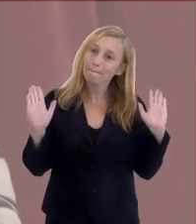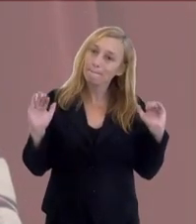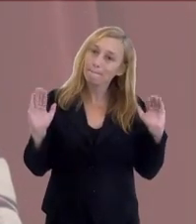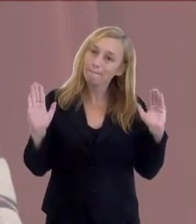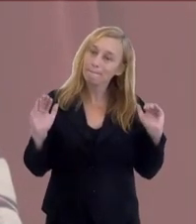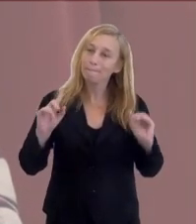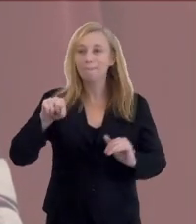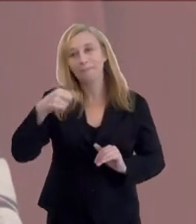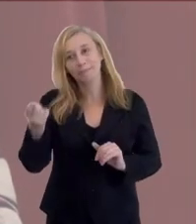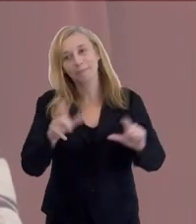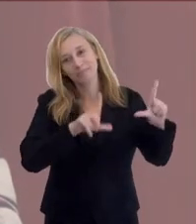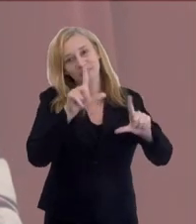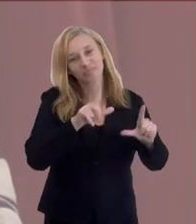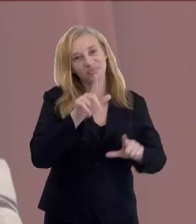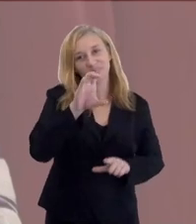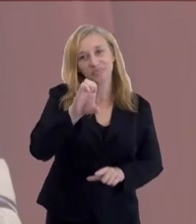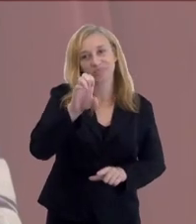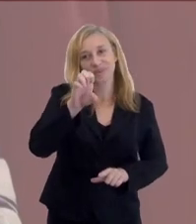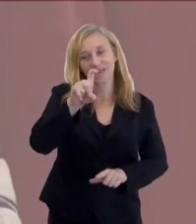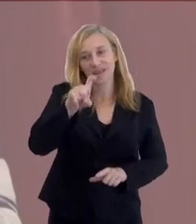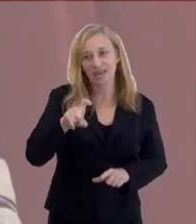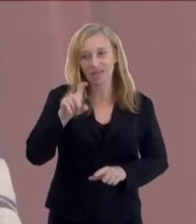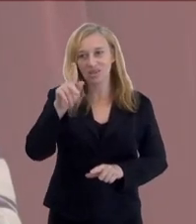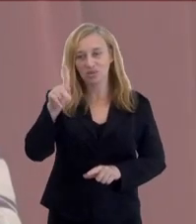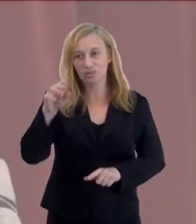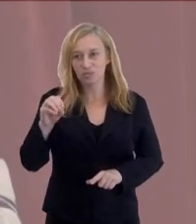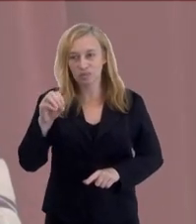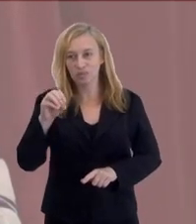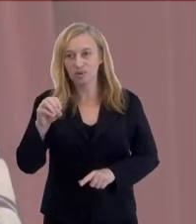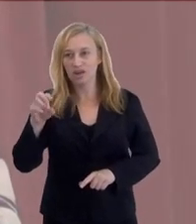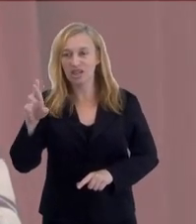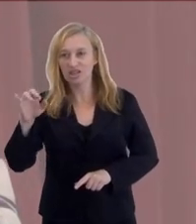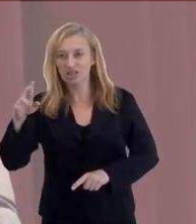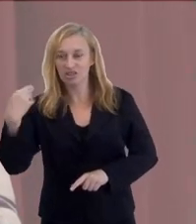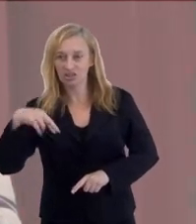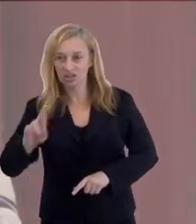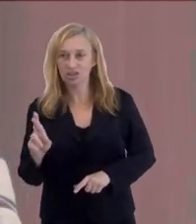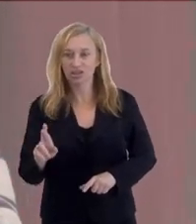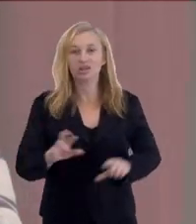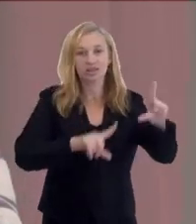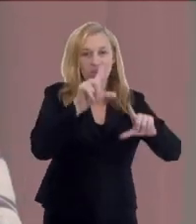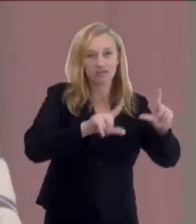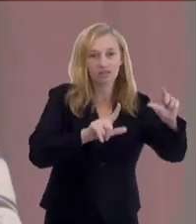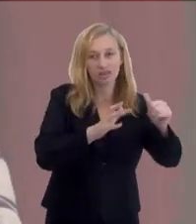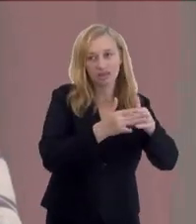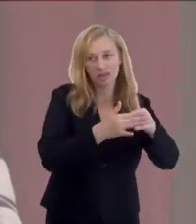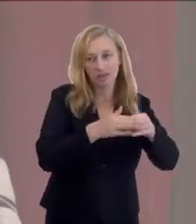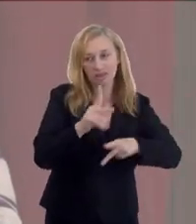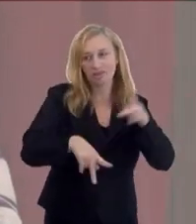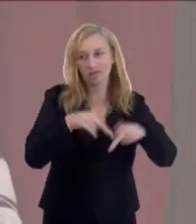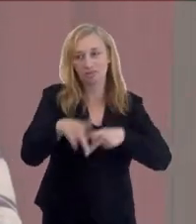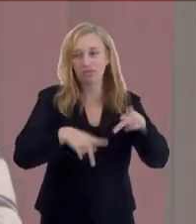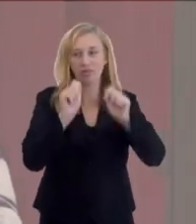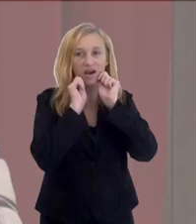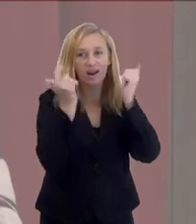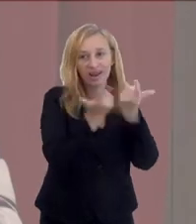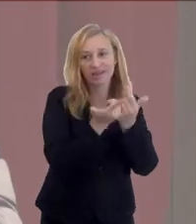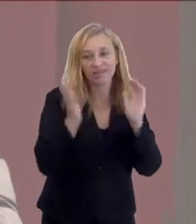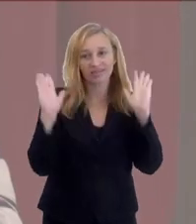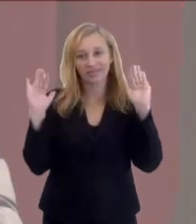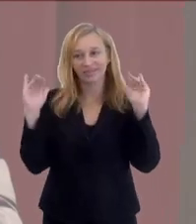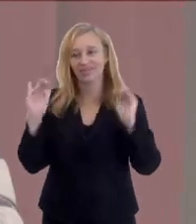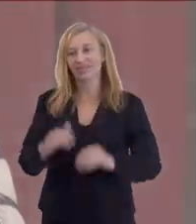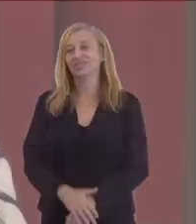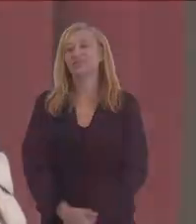até o próximo programa Expo Religião aqui, na TV Alerje, o canal do povo.